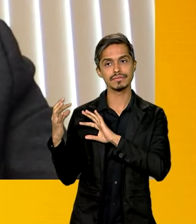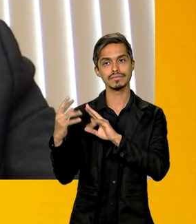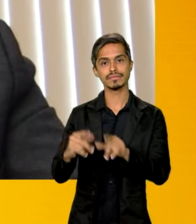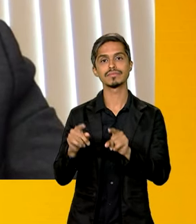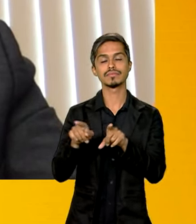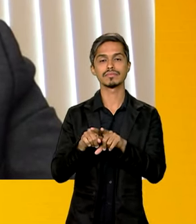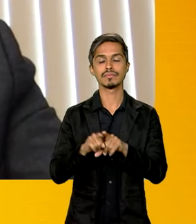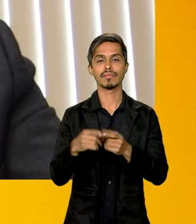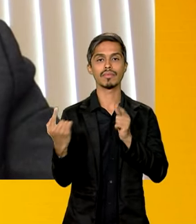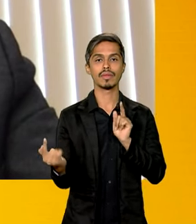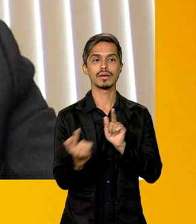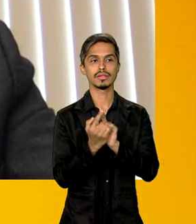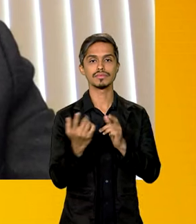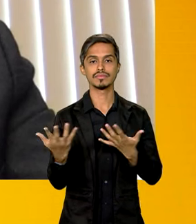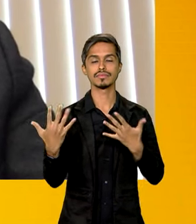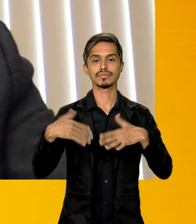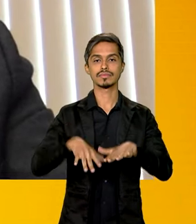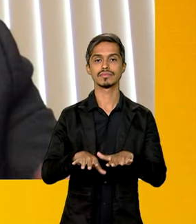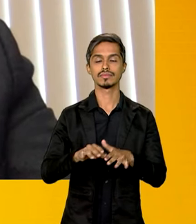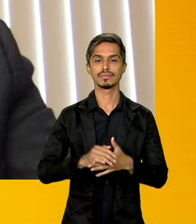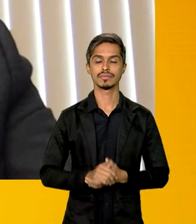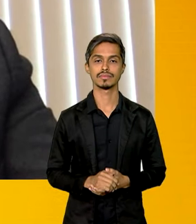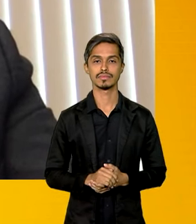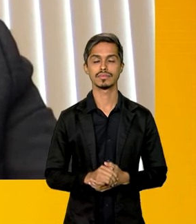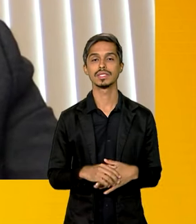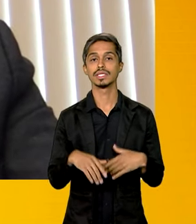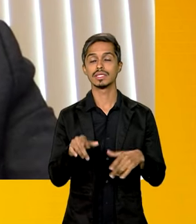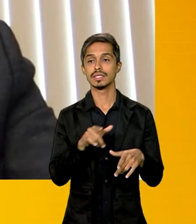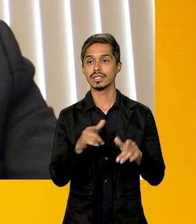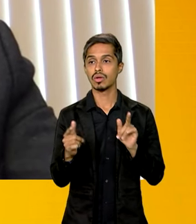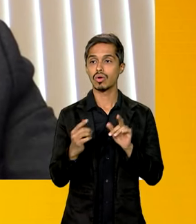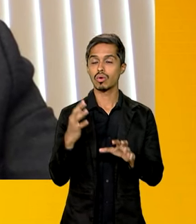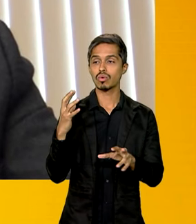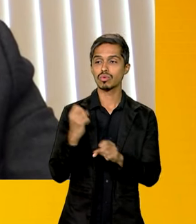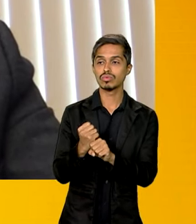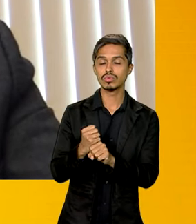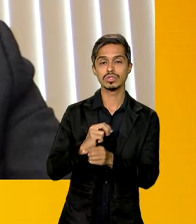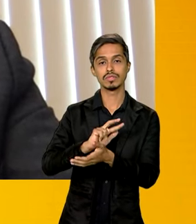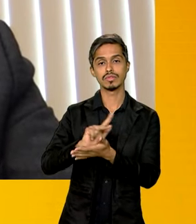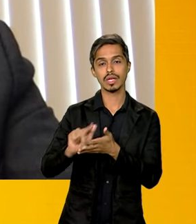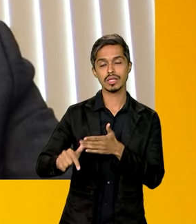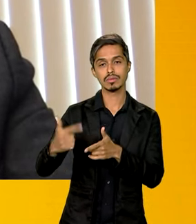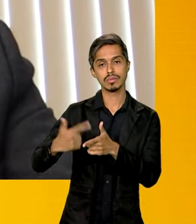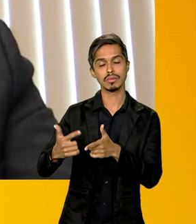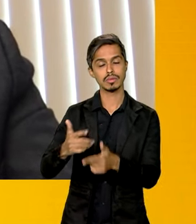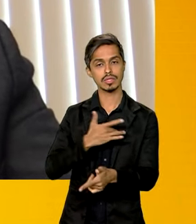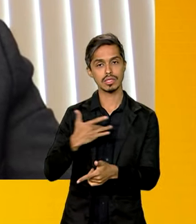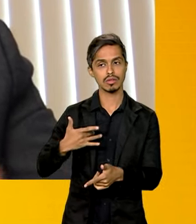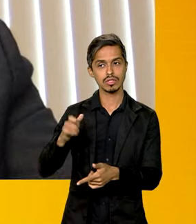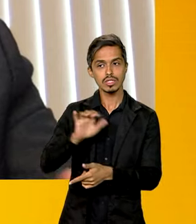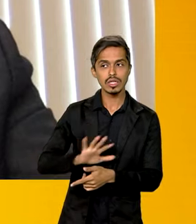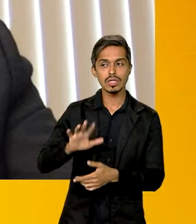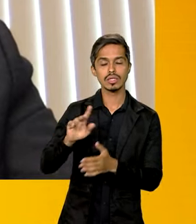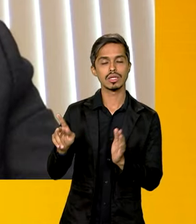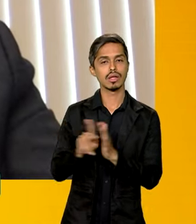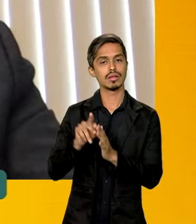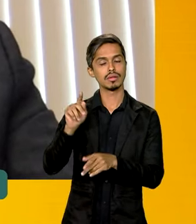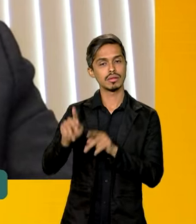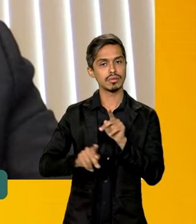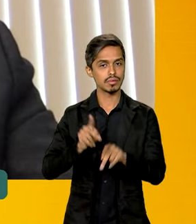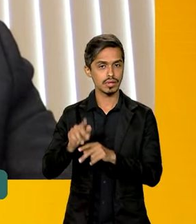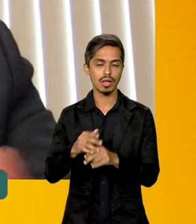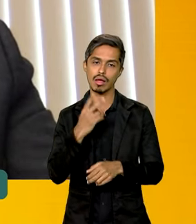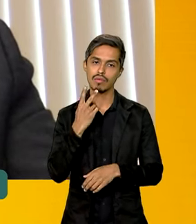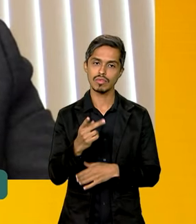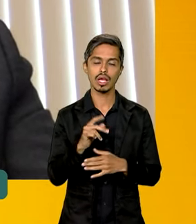mas também a integralidade, atender ao conjunto das necessidades de saúde da população e aí considerando